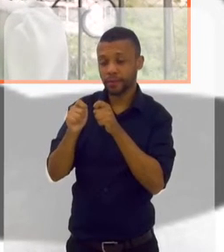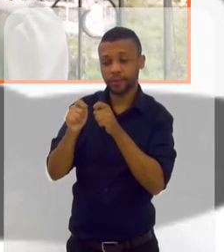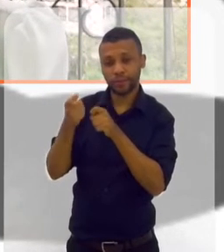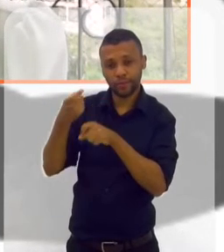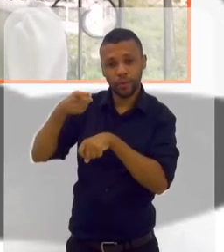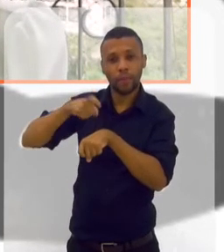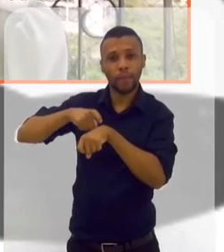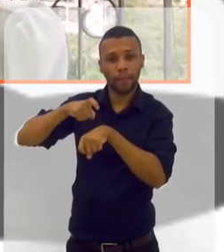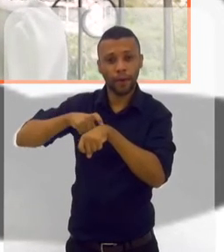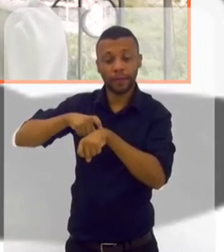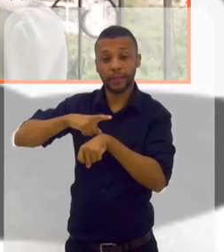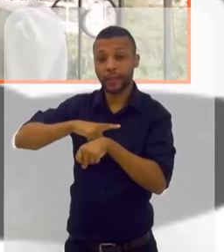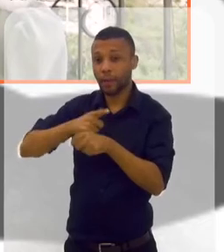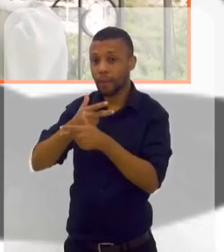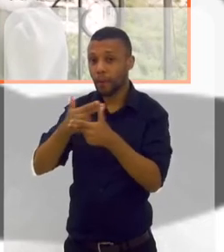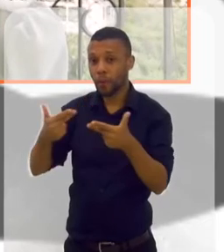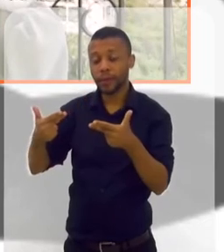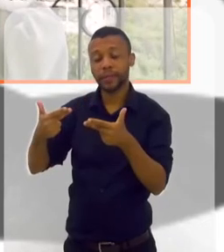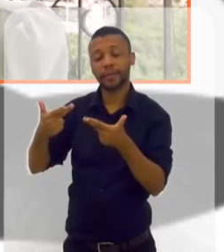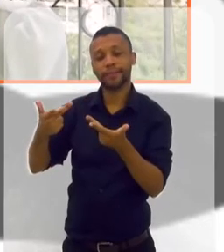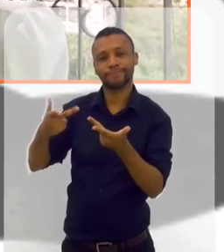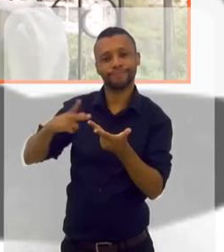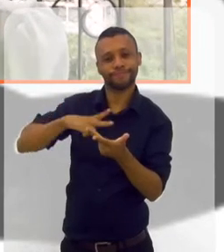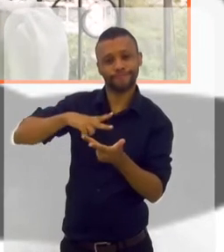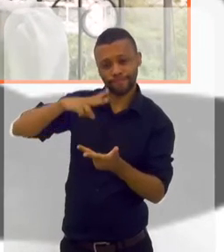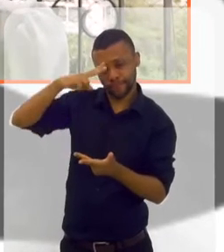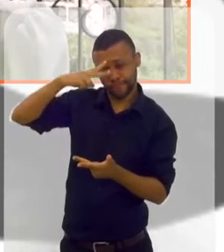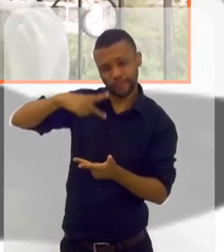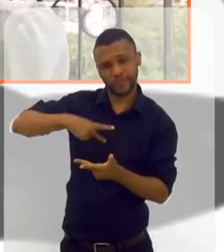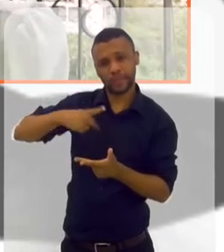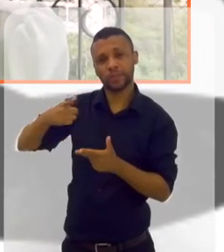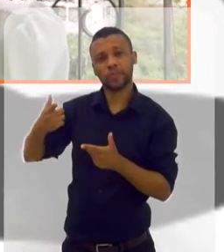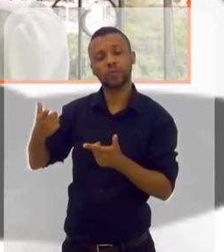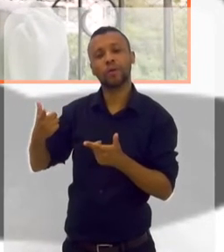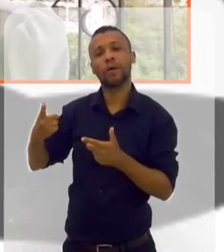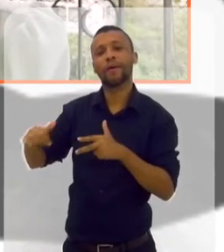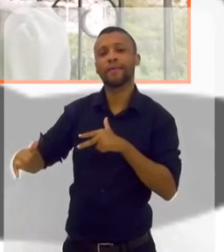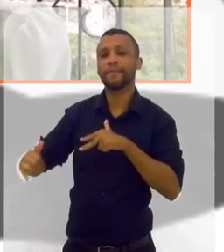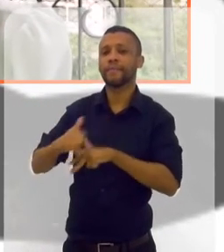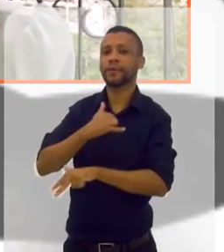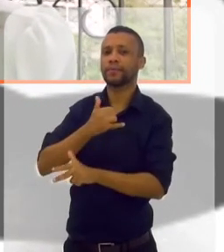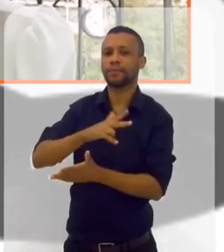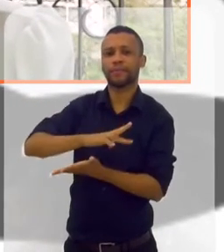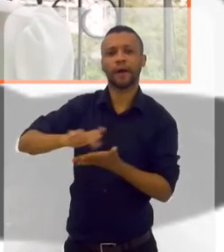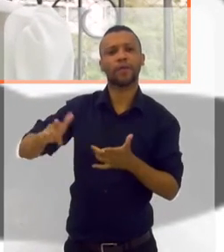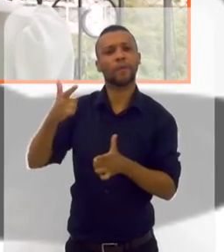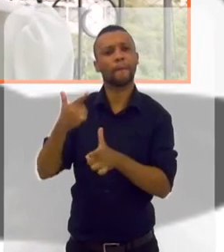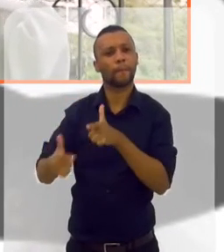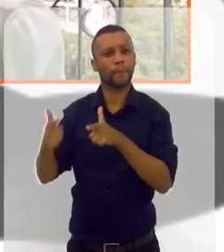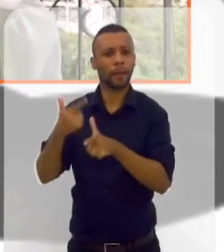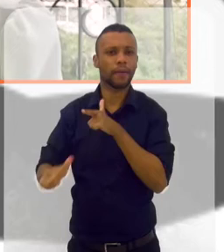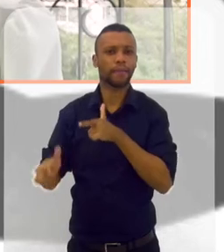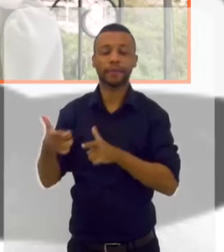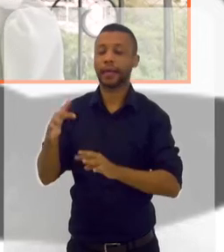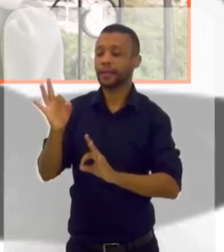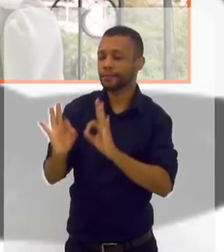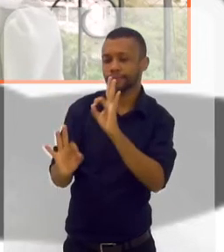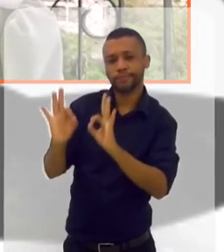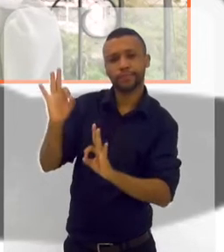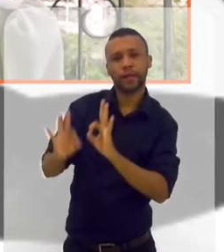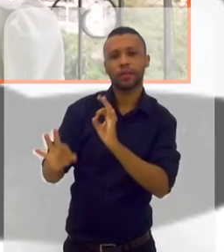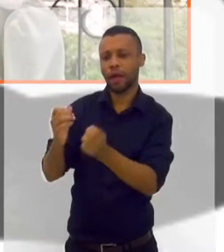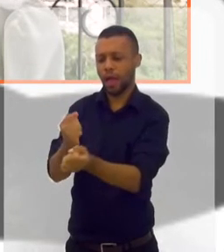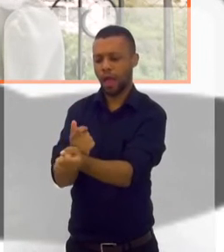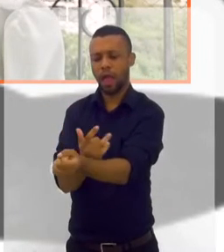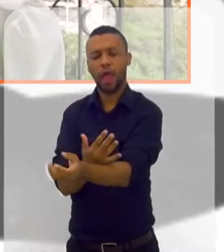preliminar. Tem uma coisa muito pessoal sua de você ter sido vítima de tantos problemas e você ter se preparado